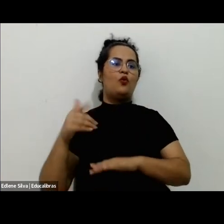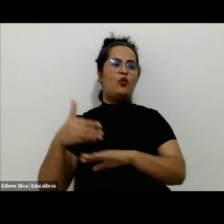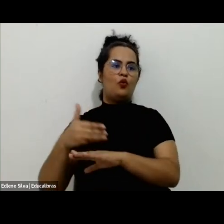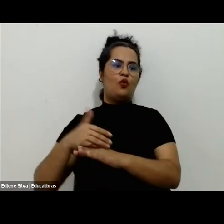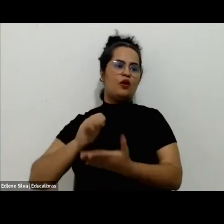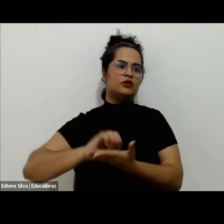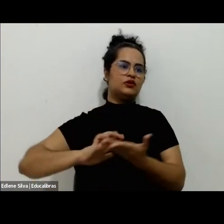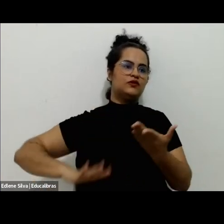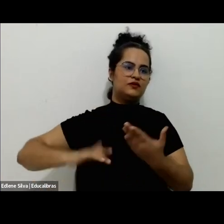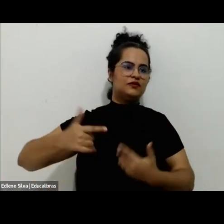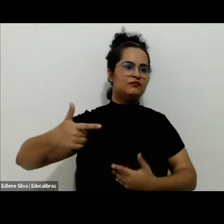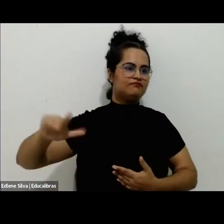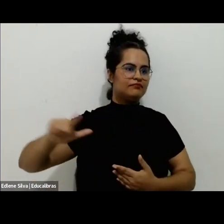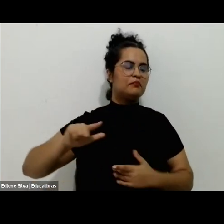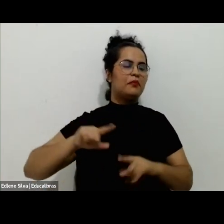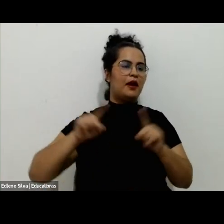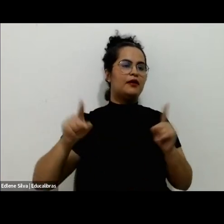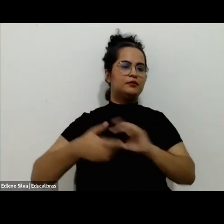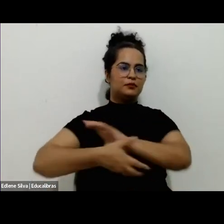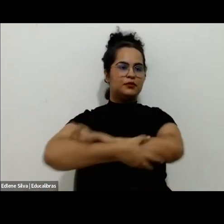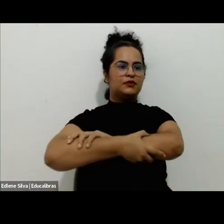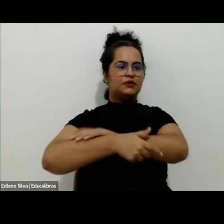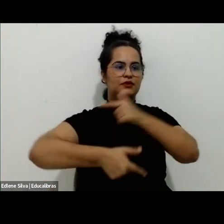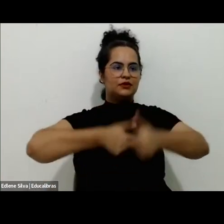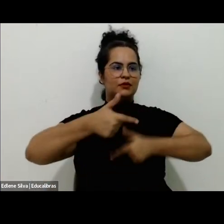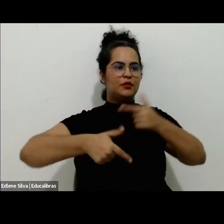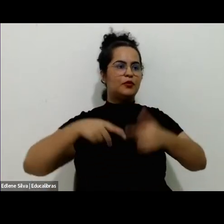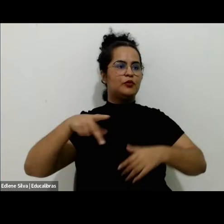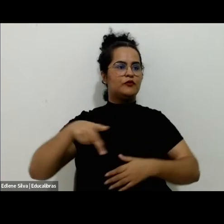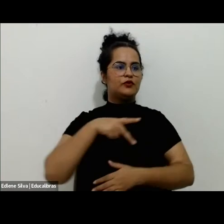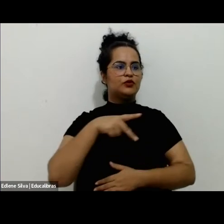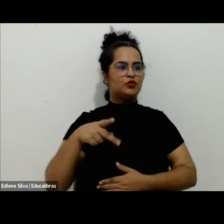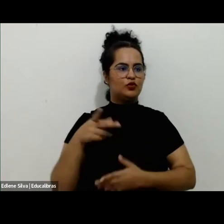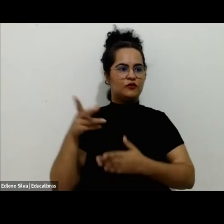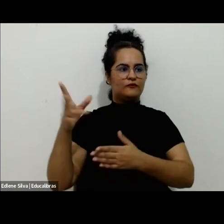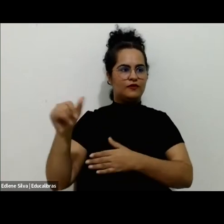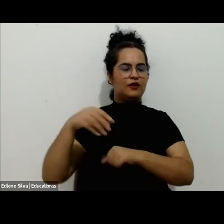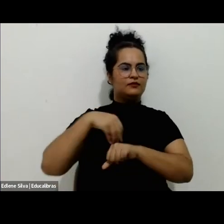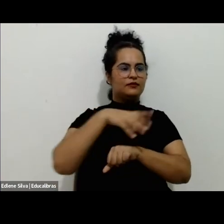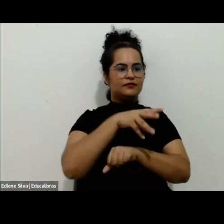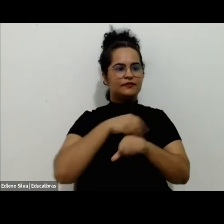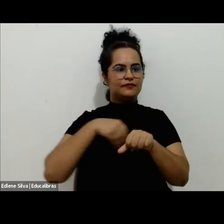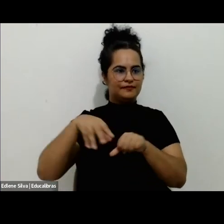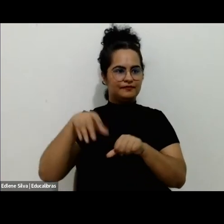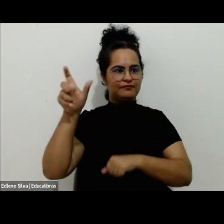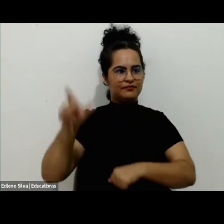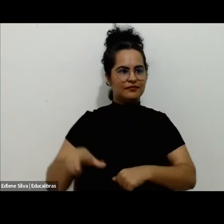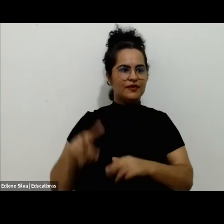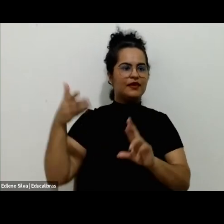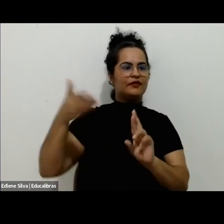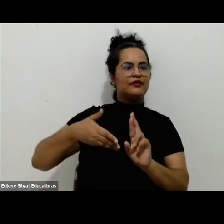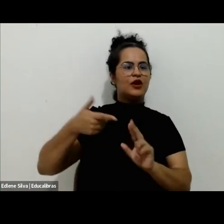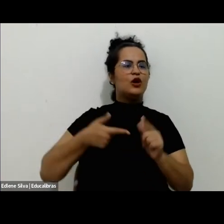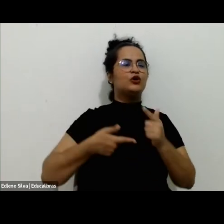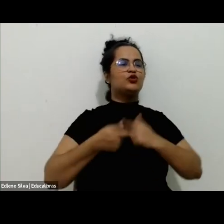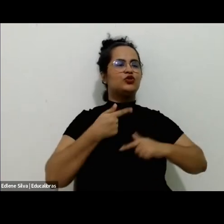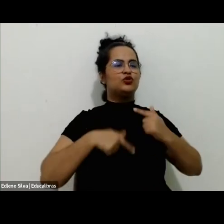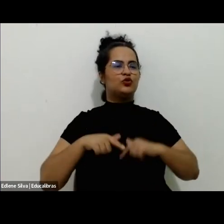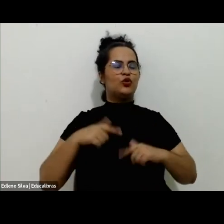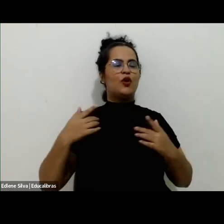trabalho. E o professor Bramante vai fazer toda a mediação desse processo, nossa referência de gestão do lazer,